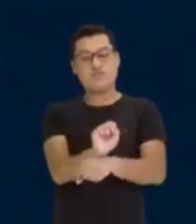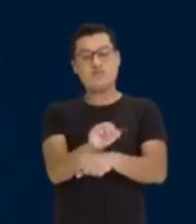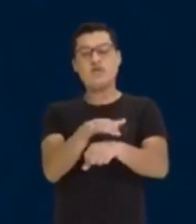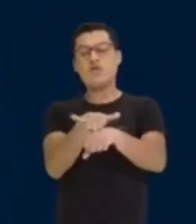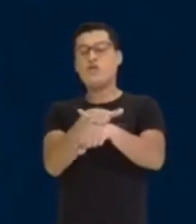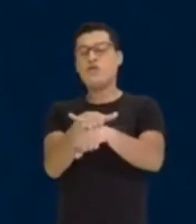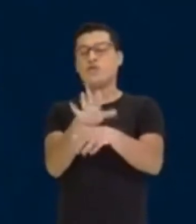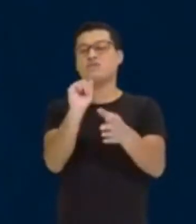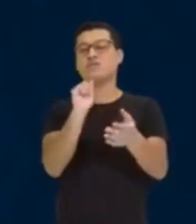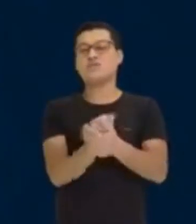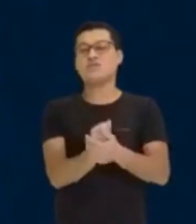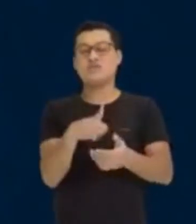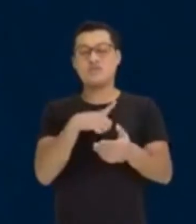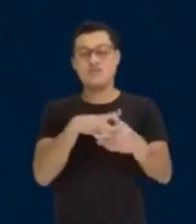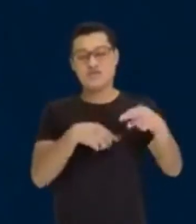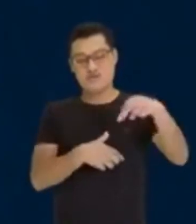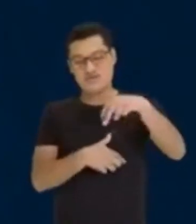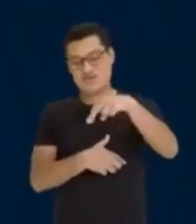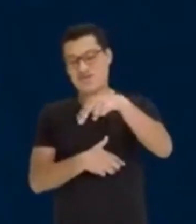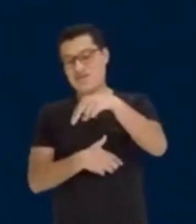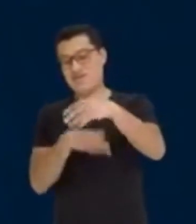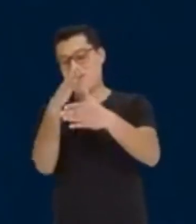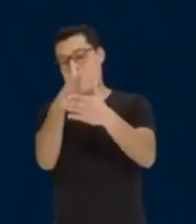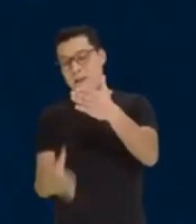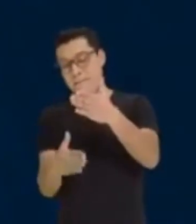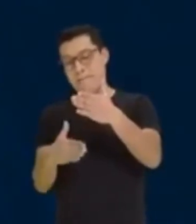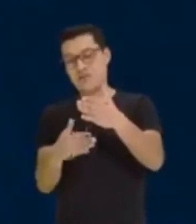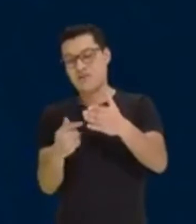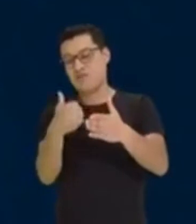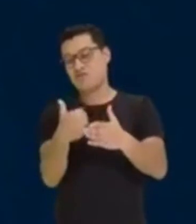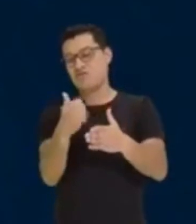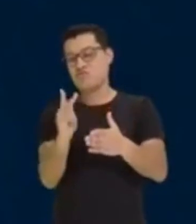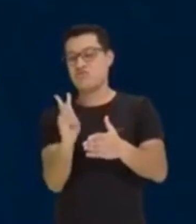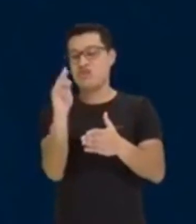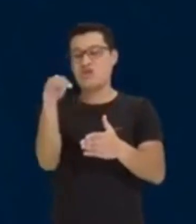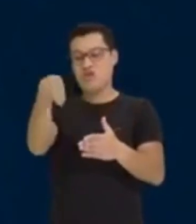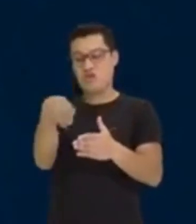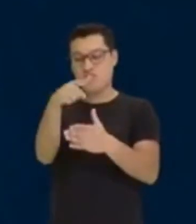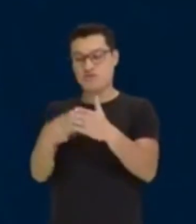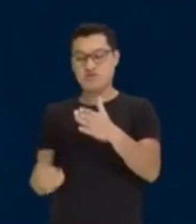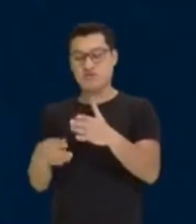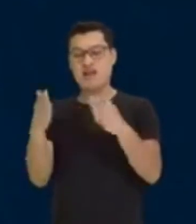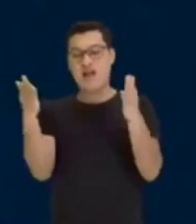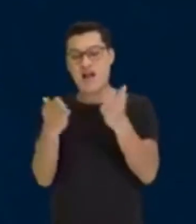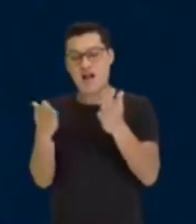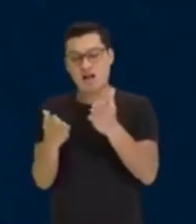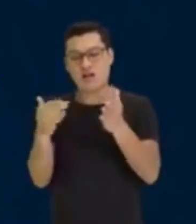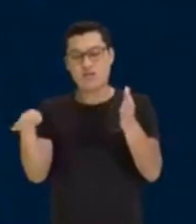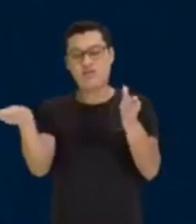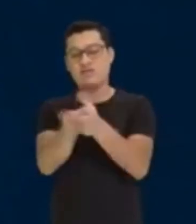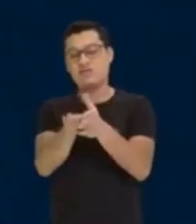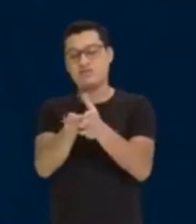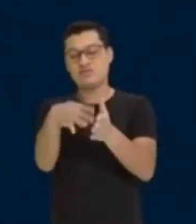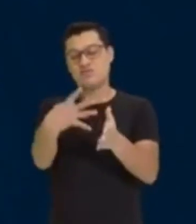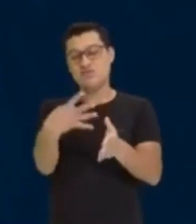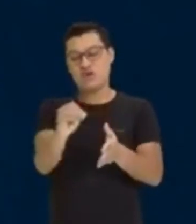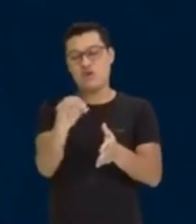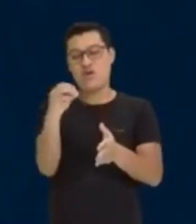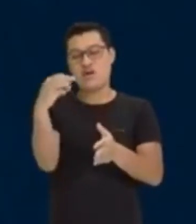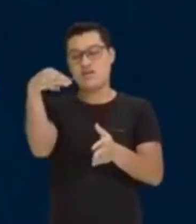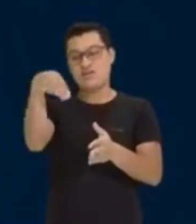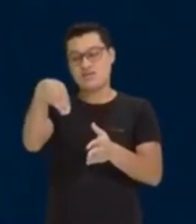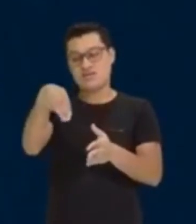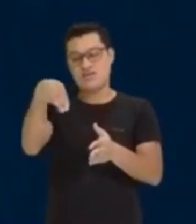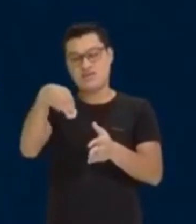Acontece que ele ainda tinha que percorrer a outra metade, 1,5 só que agora, para chegar em 40 minutos,